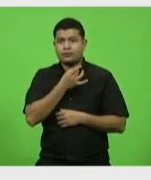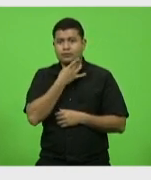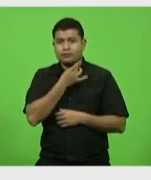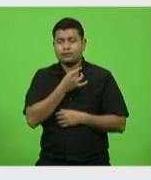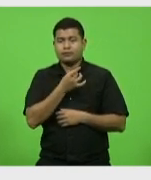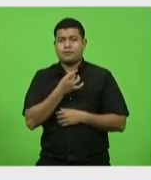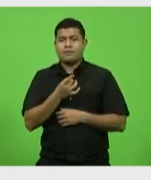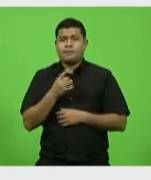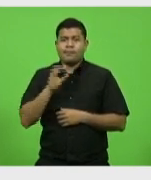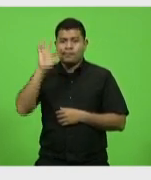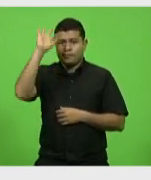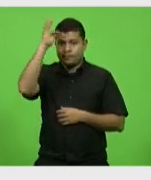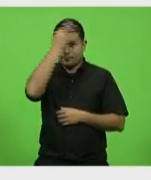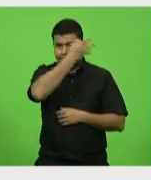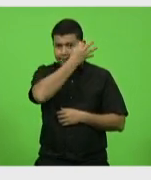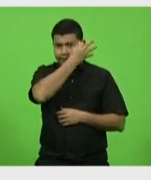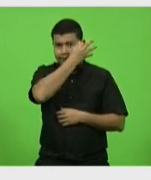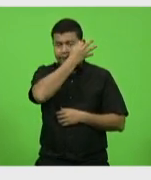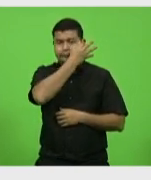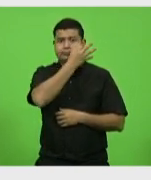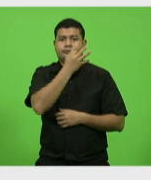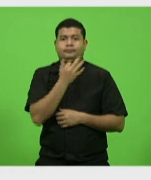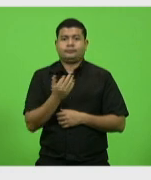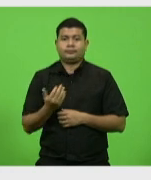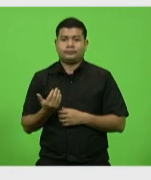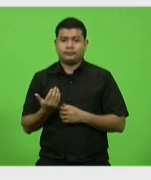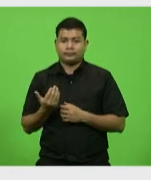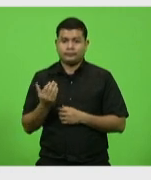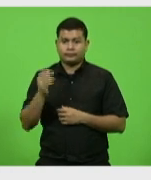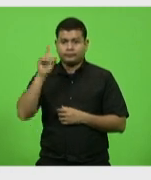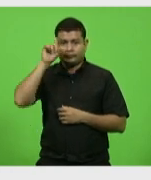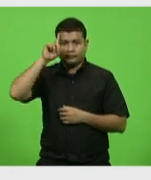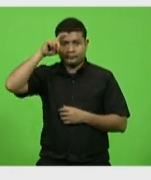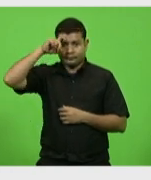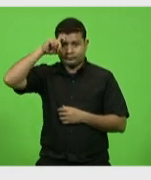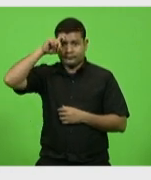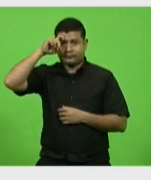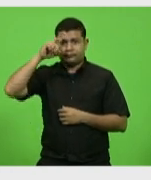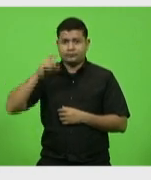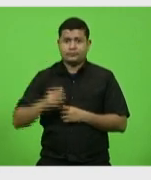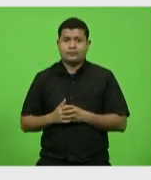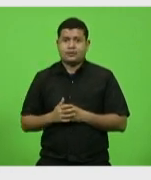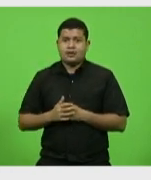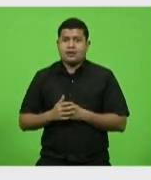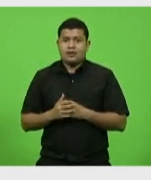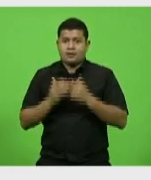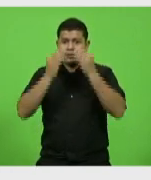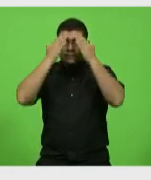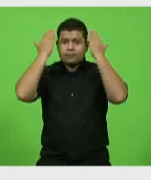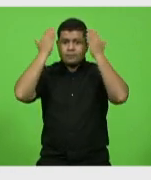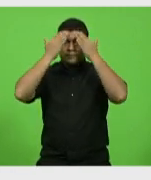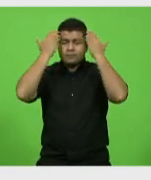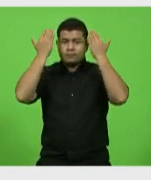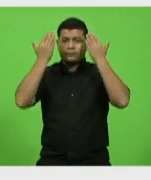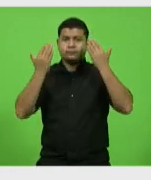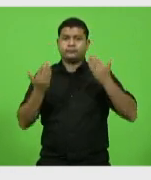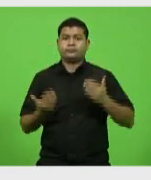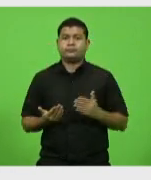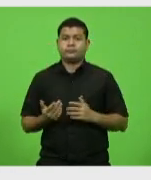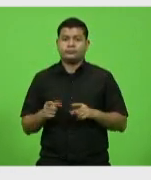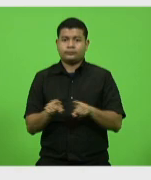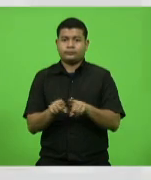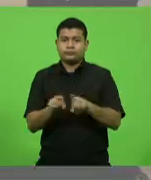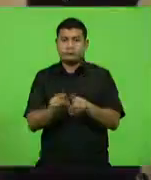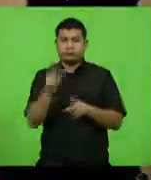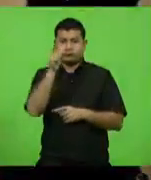deputado Fabiano da Luz. No deputado Marcos Vieira. No deputado José Milton Schaefer. E no deputado Laércio